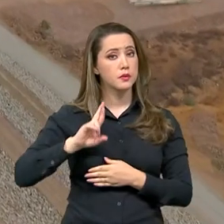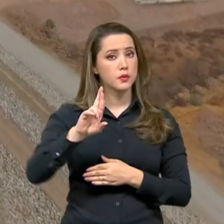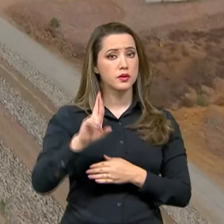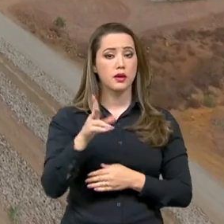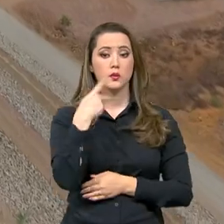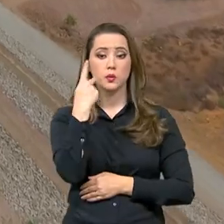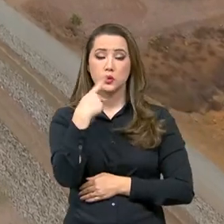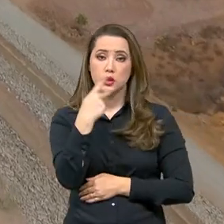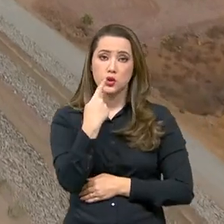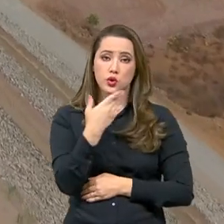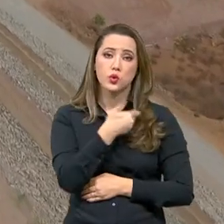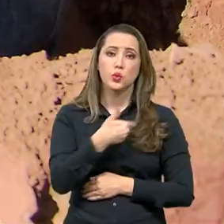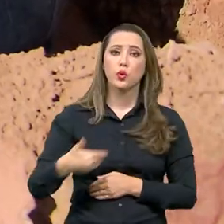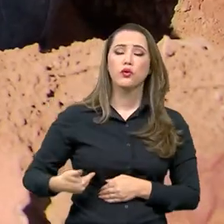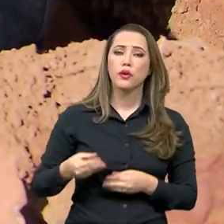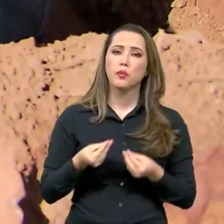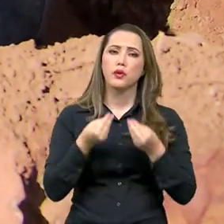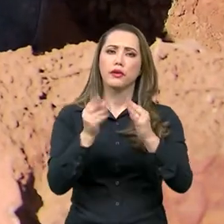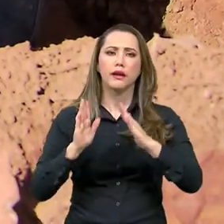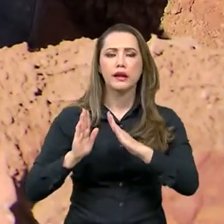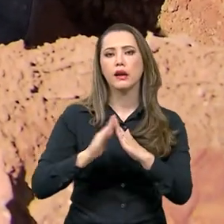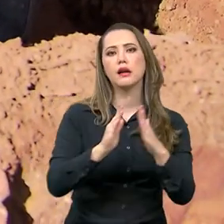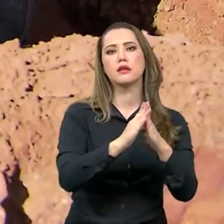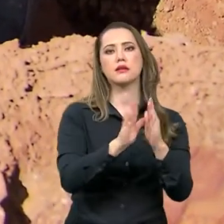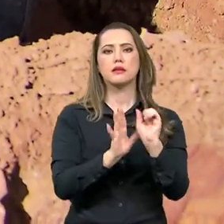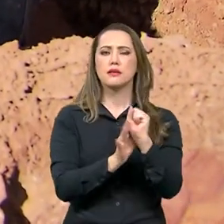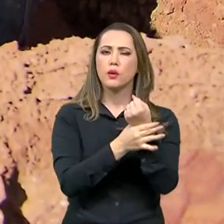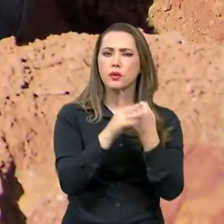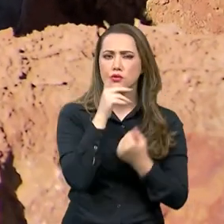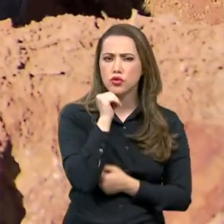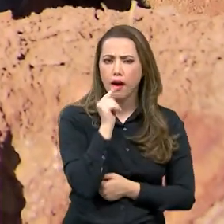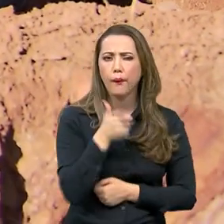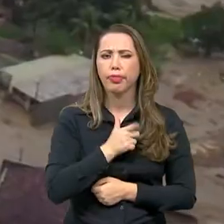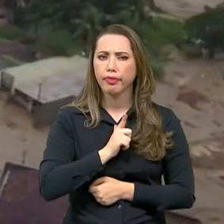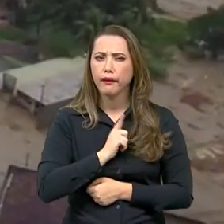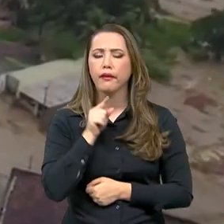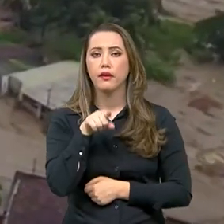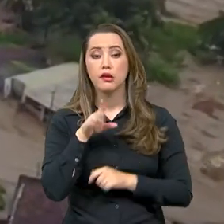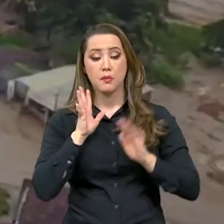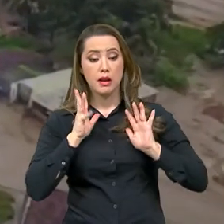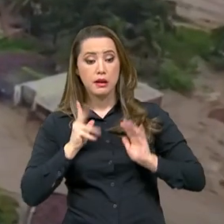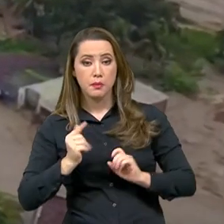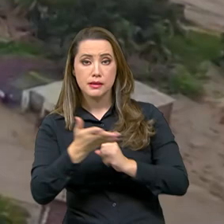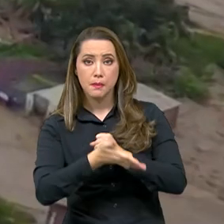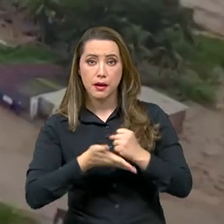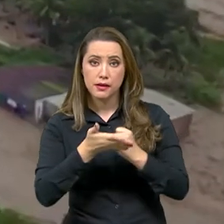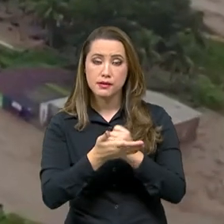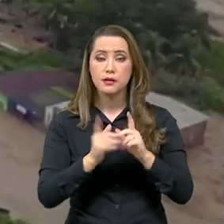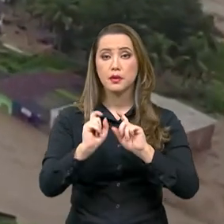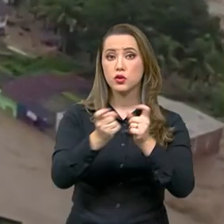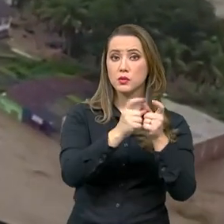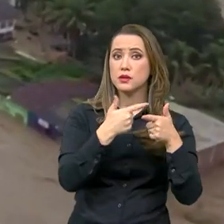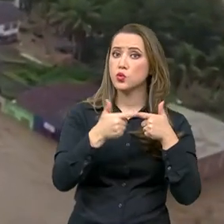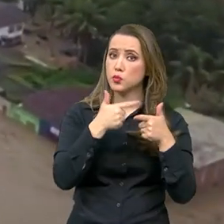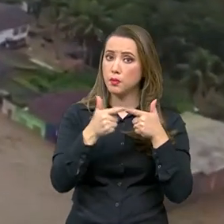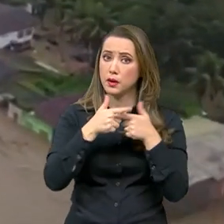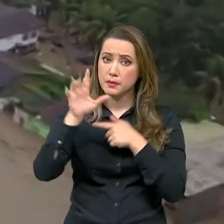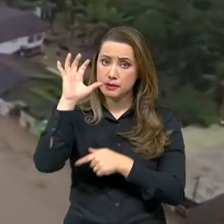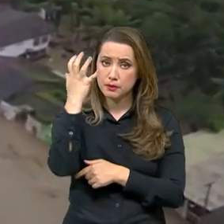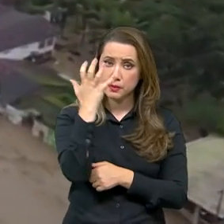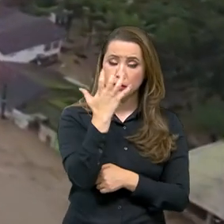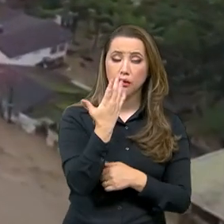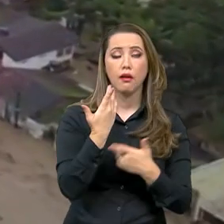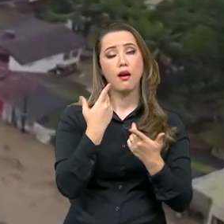públicas como habitação popular, segurança hídrica, saneamento básico e gestão de riscos e desastres. Exemplo